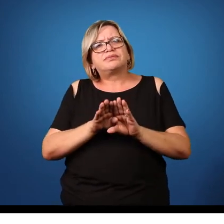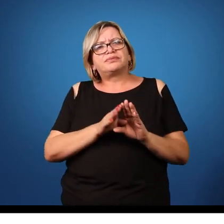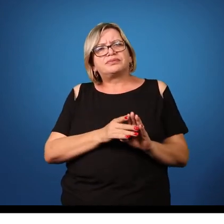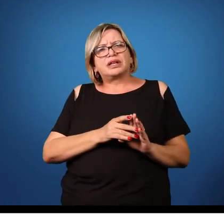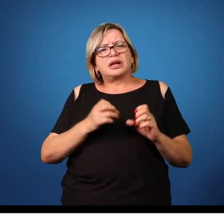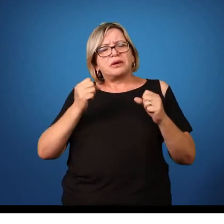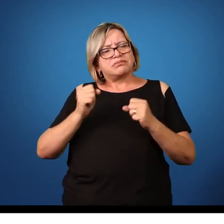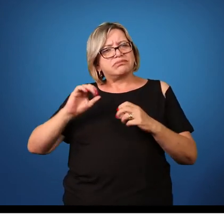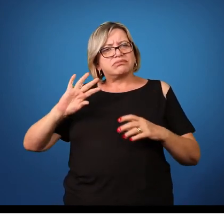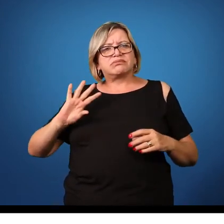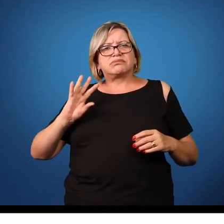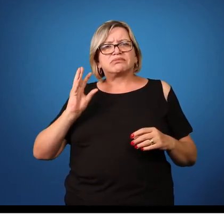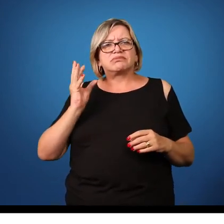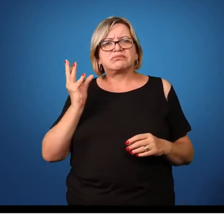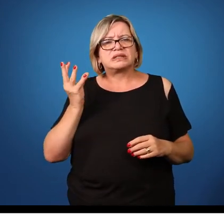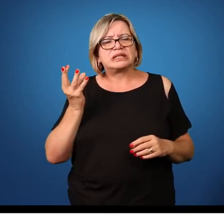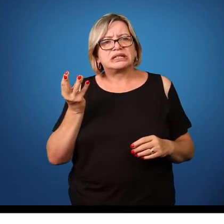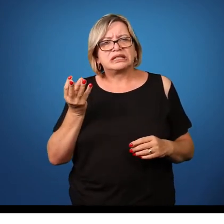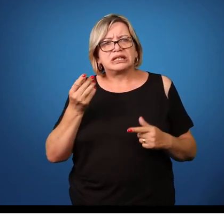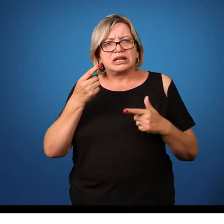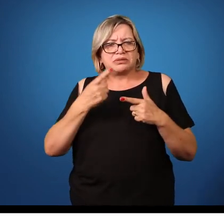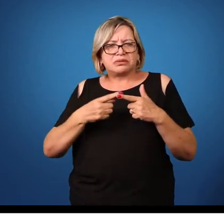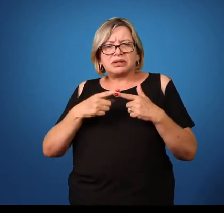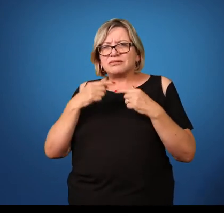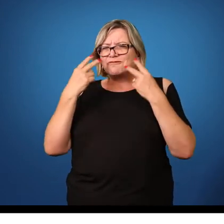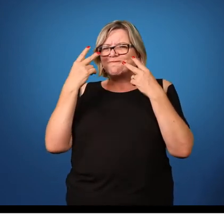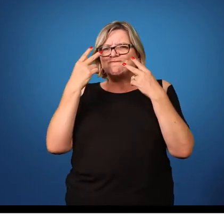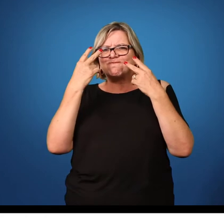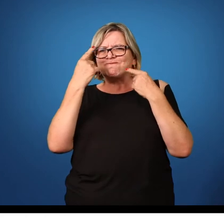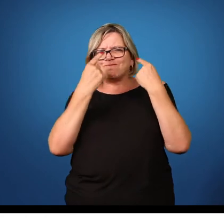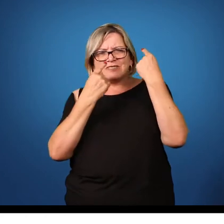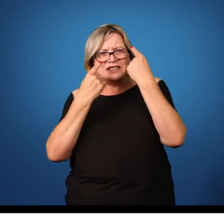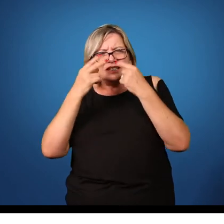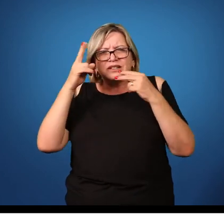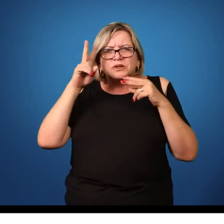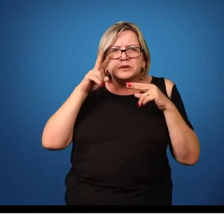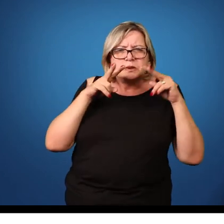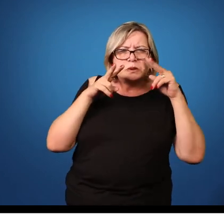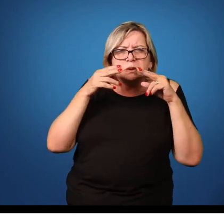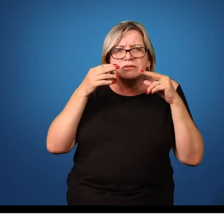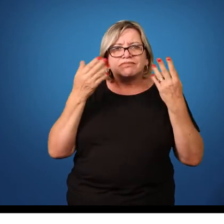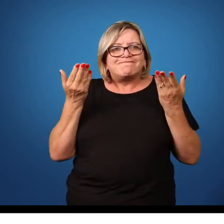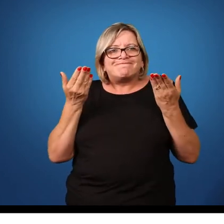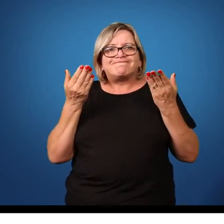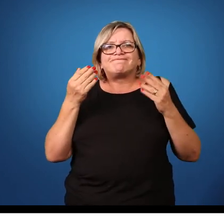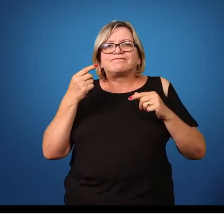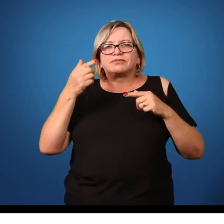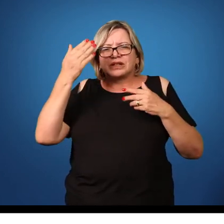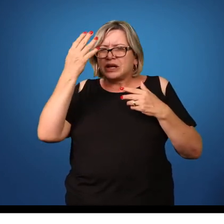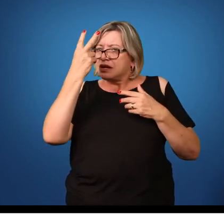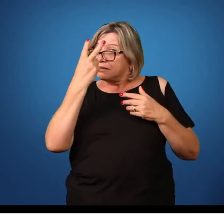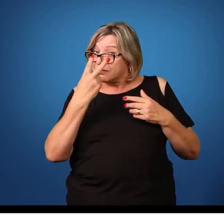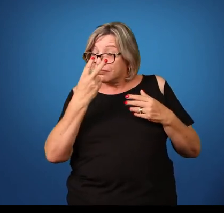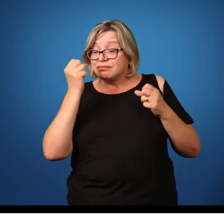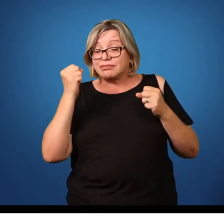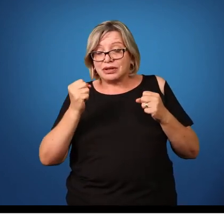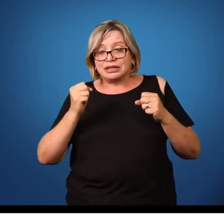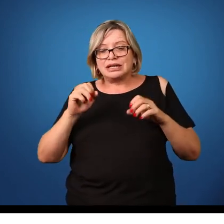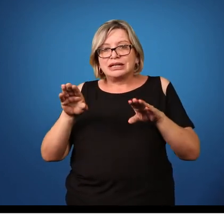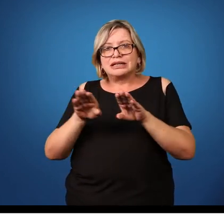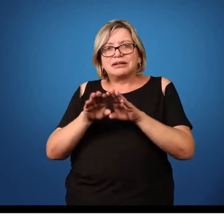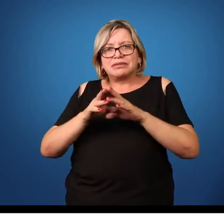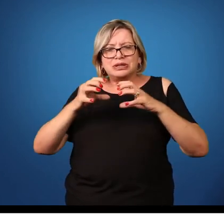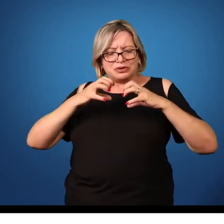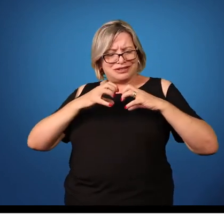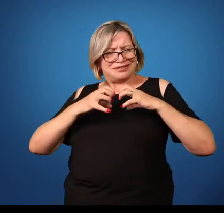pode também acarretar em problemas visuais se o cisticerco estiver presente nos olhos problemas neurológicos quando está